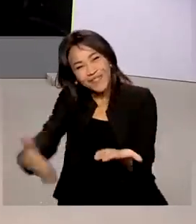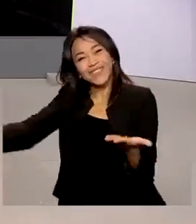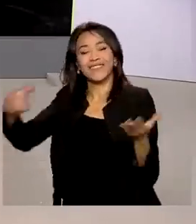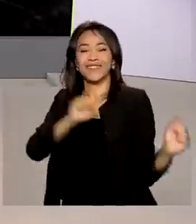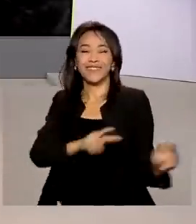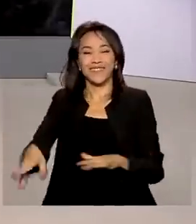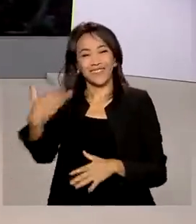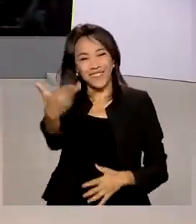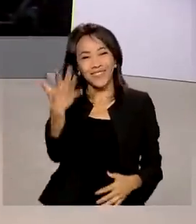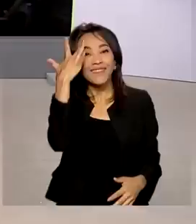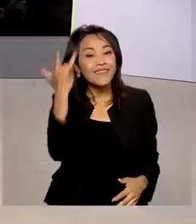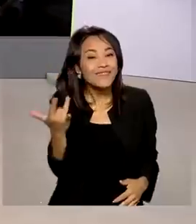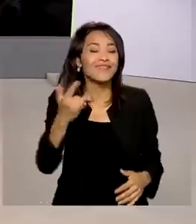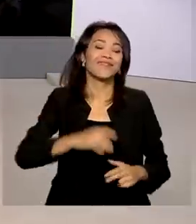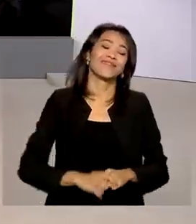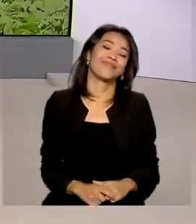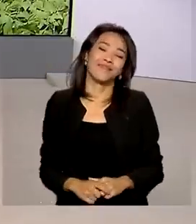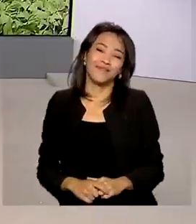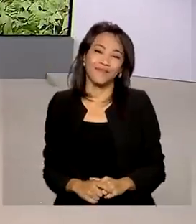você e até amanhã.